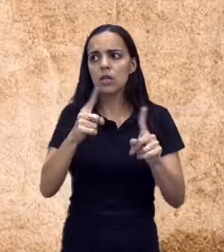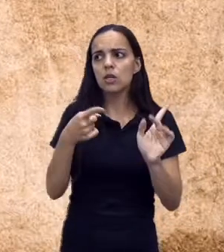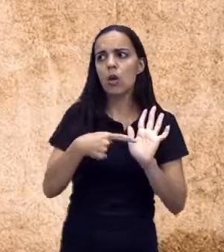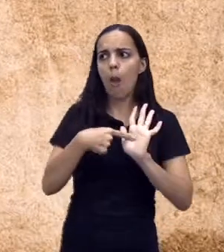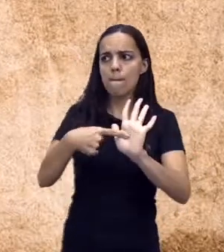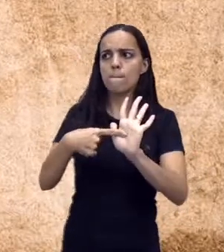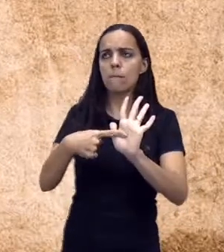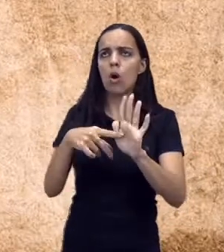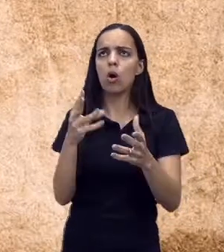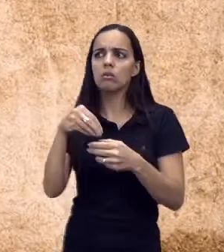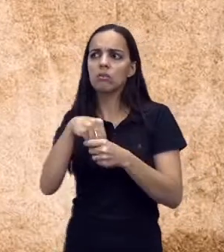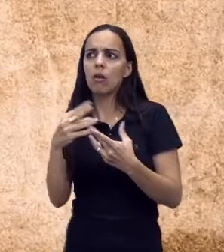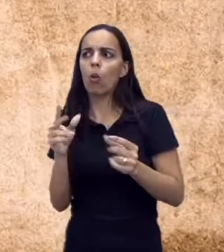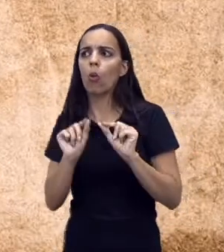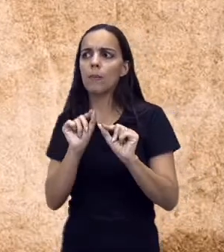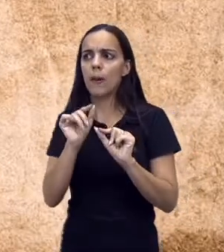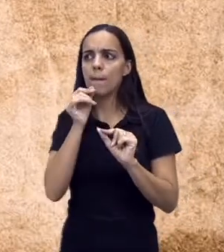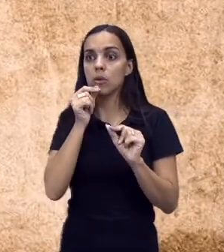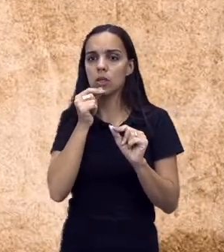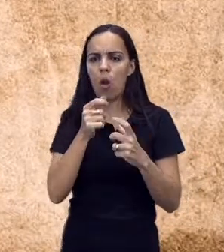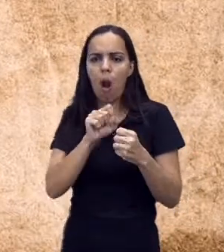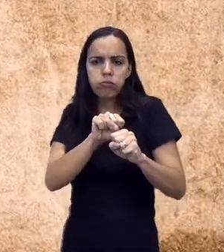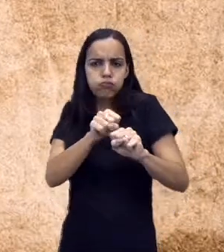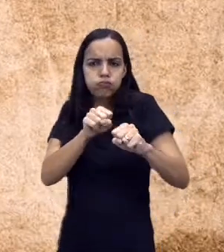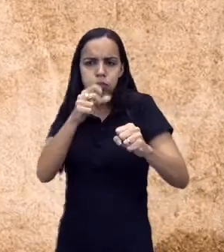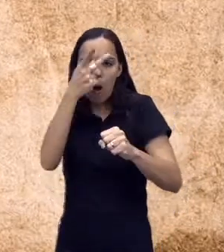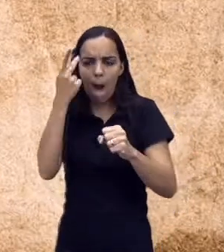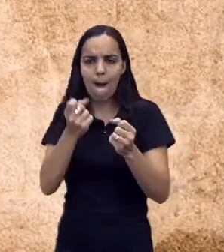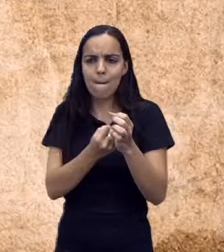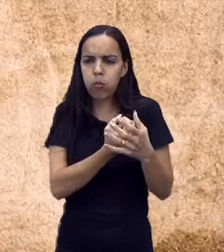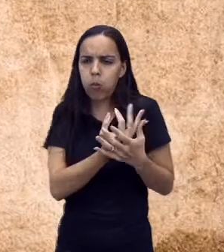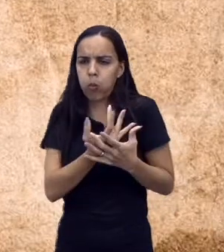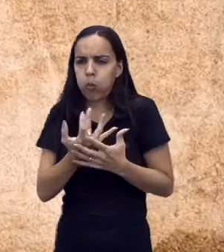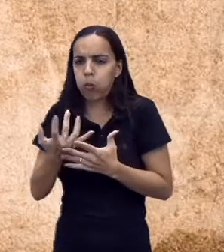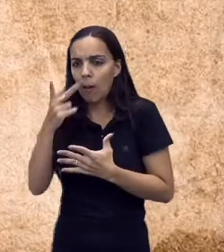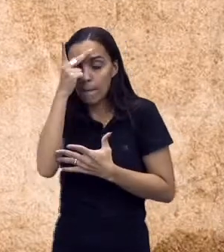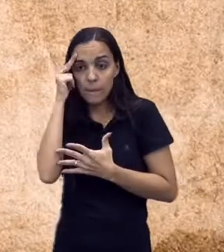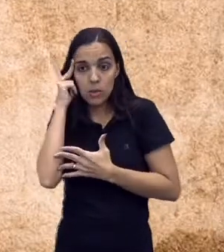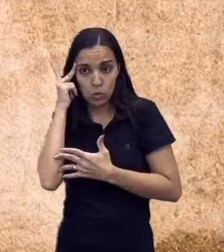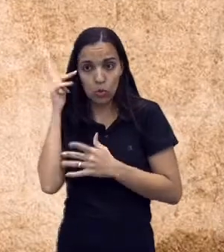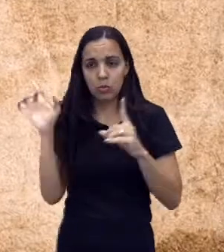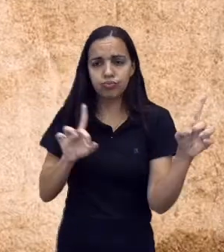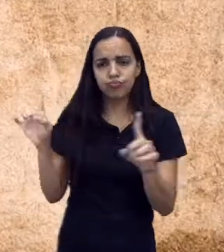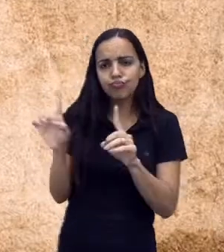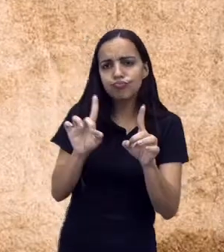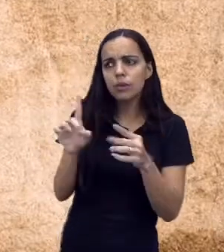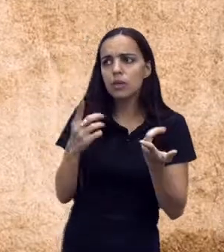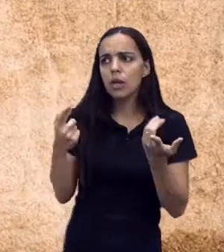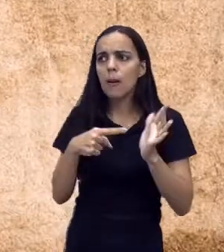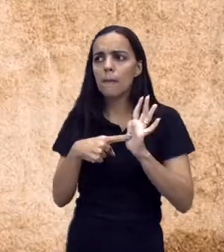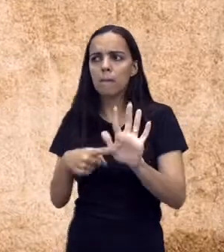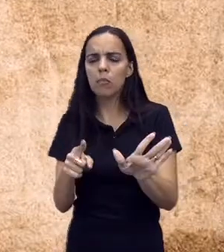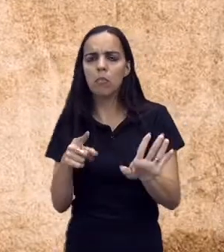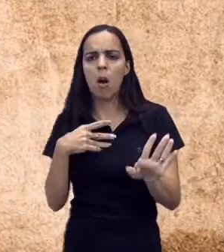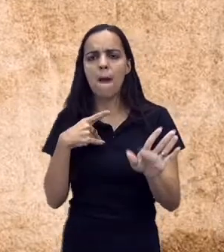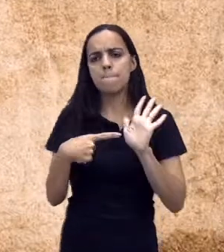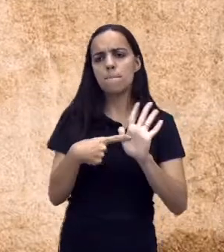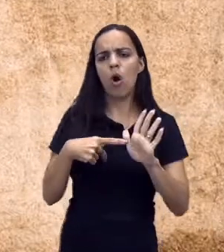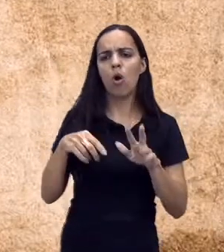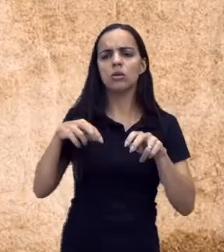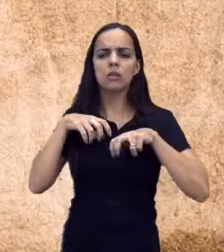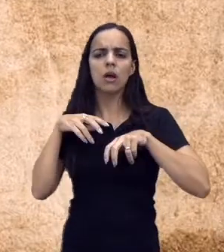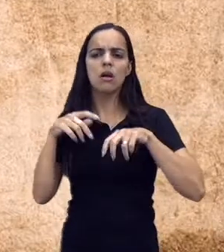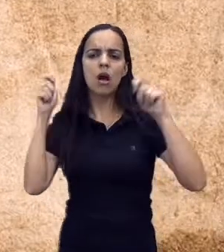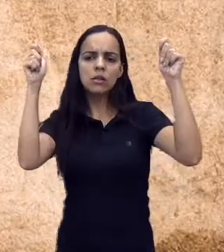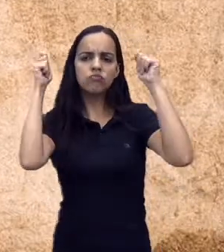ideias, ou seja, um grupo bem maior para desenvolver esse tipo de texto do que é na carta aberta e no abaixo